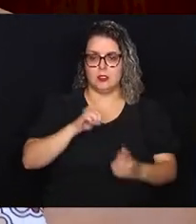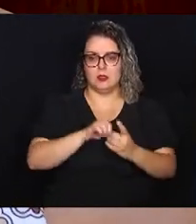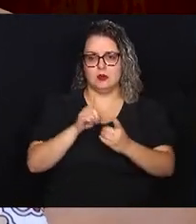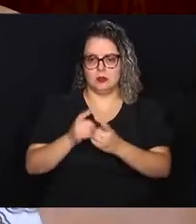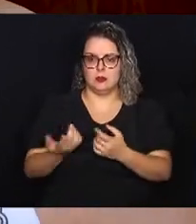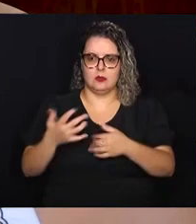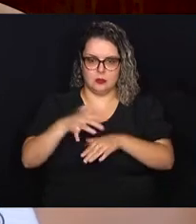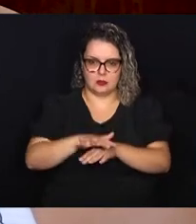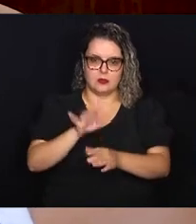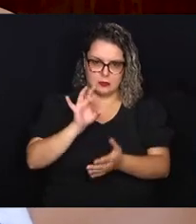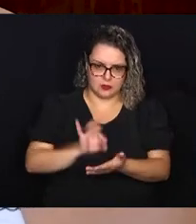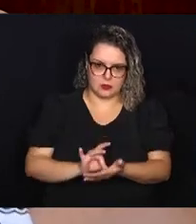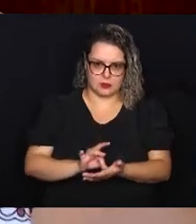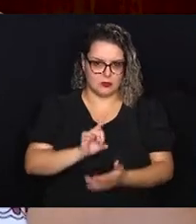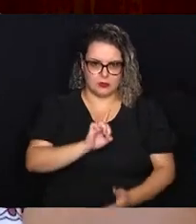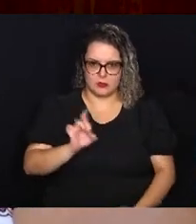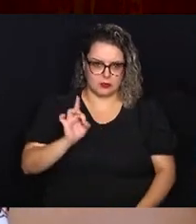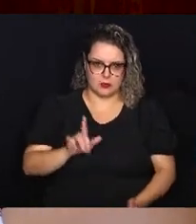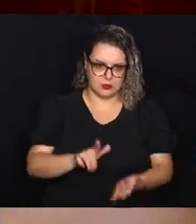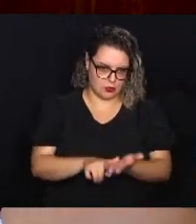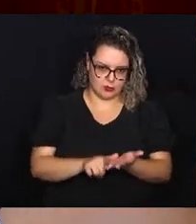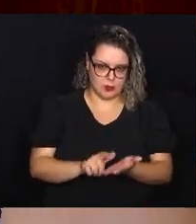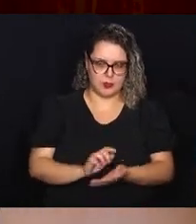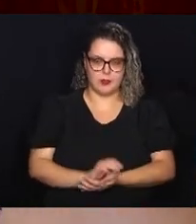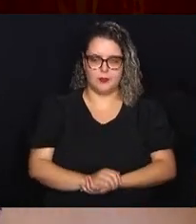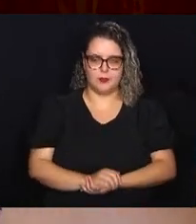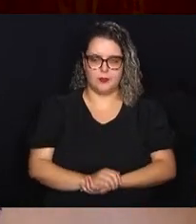tenha um atendimento inclusivo de fato, não só no papel.